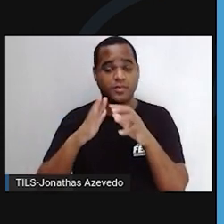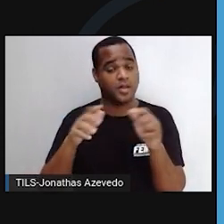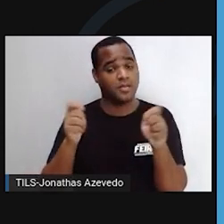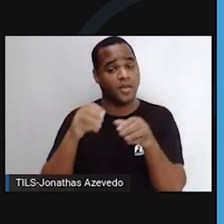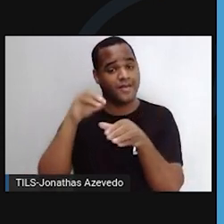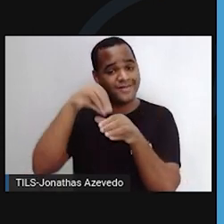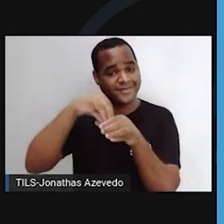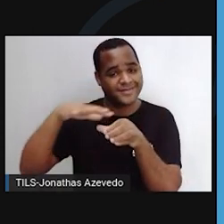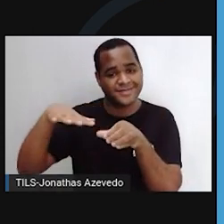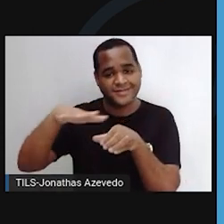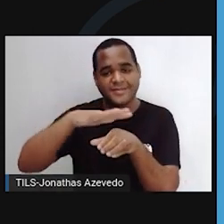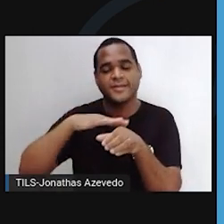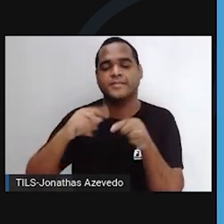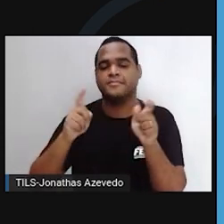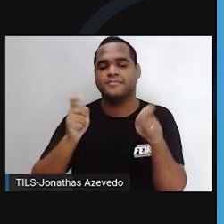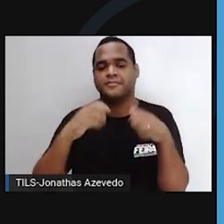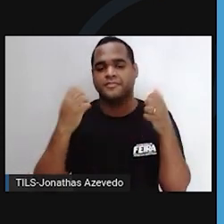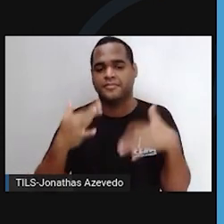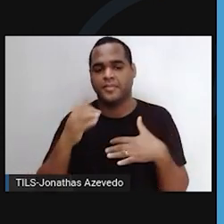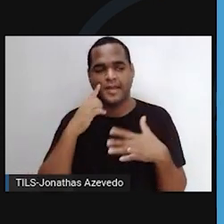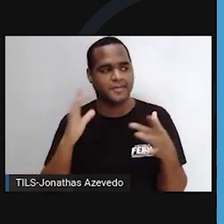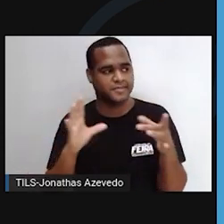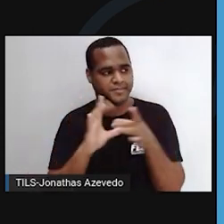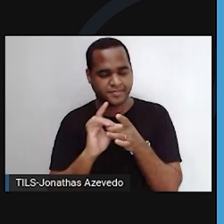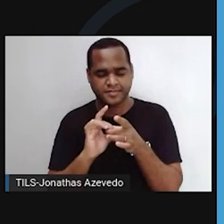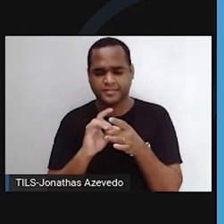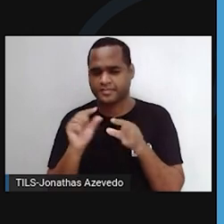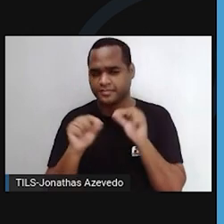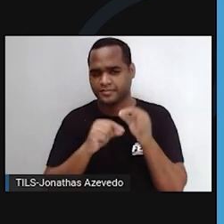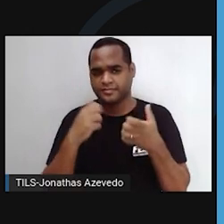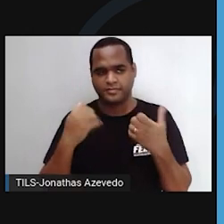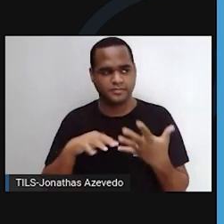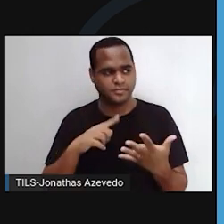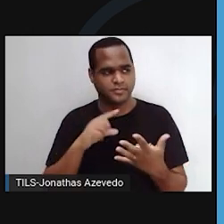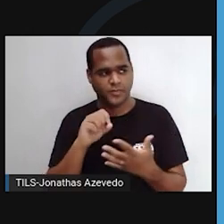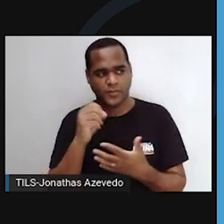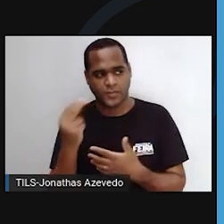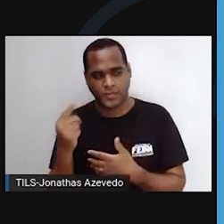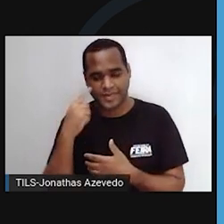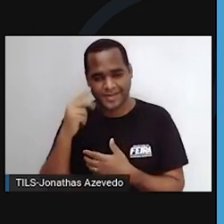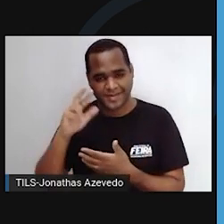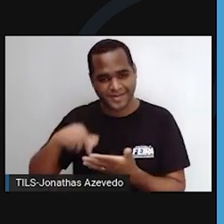armazenar substâncias, que estão relacionadas à nutrição ou excreção.